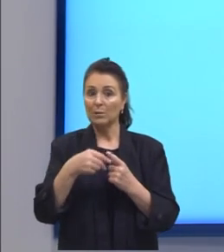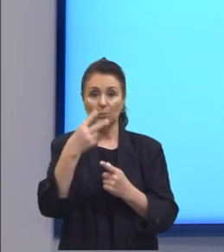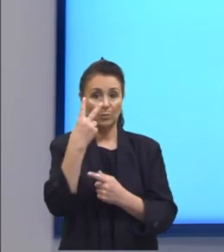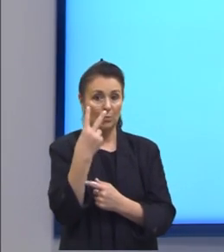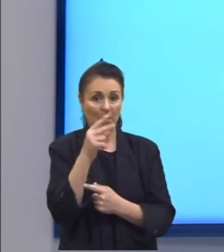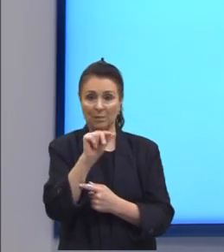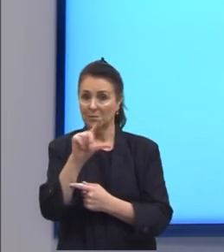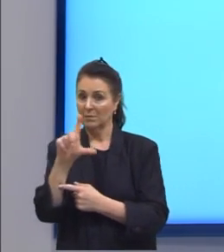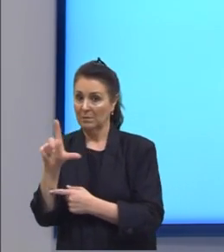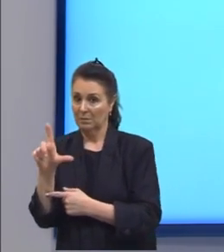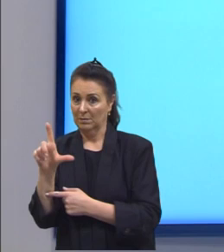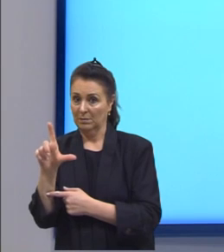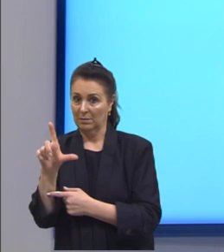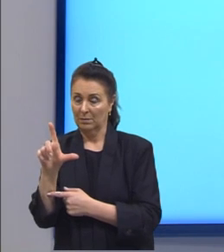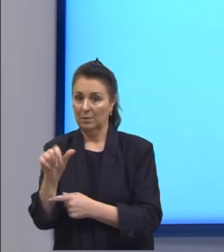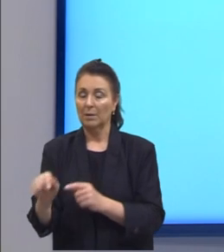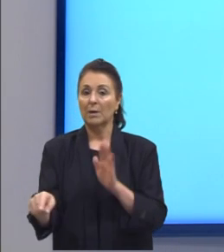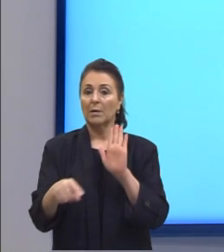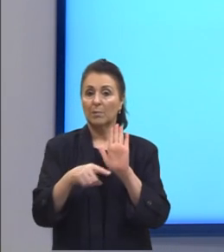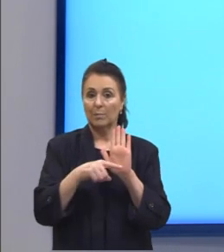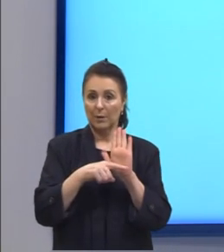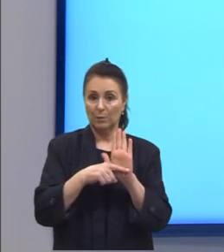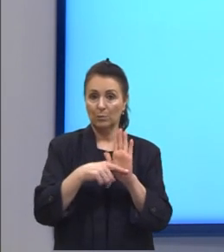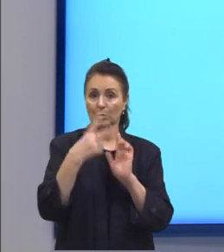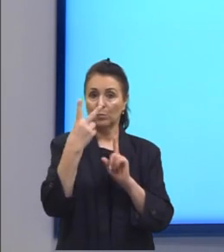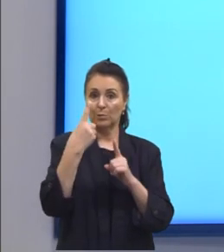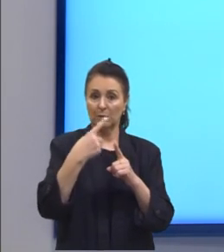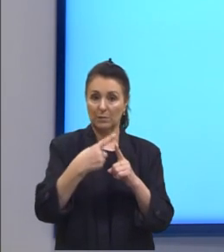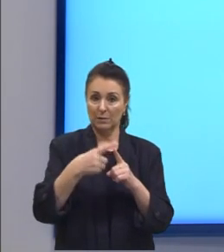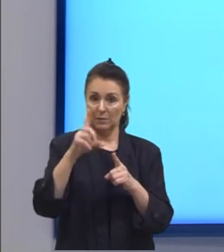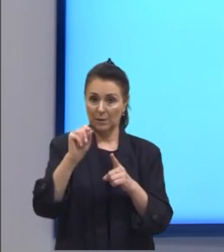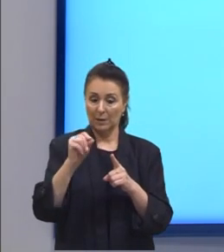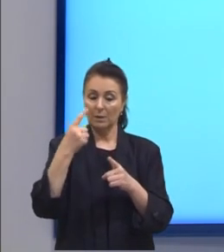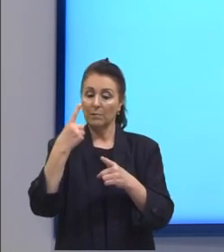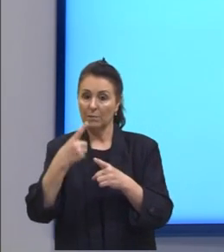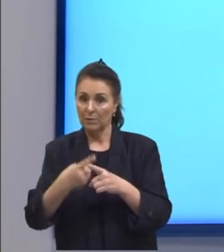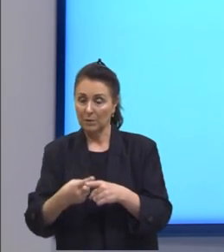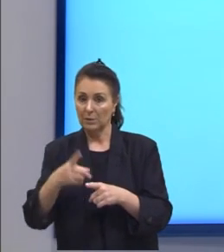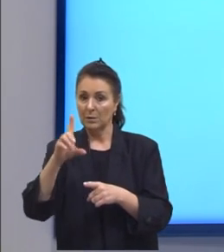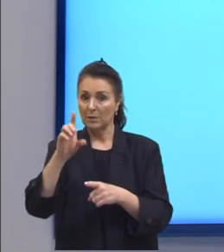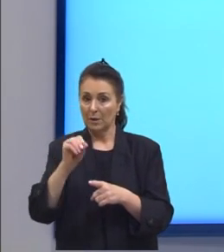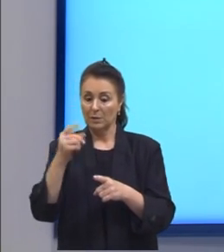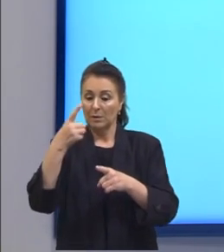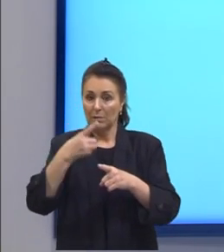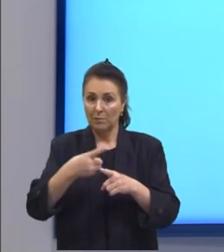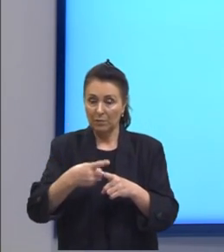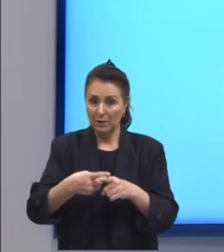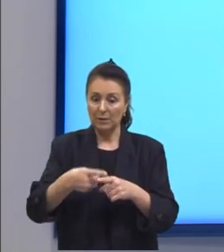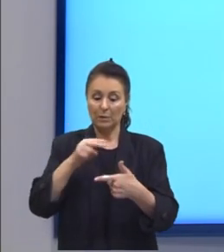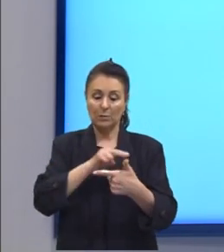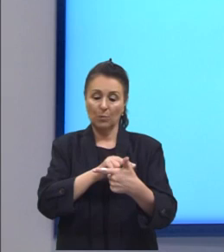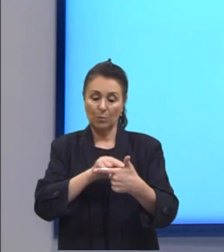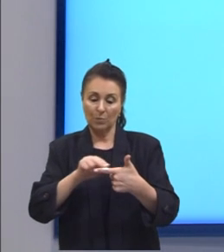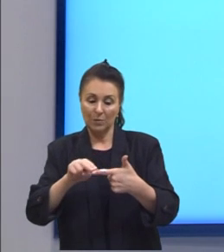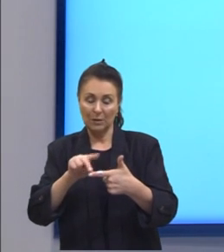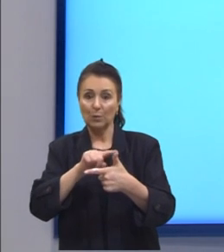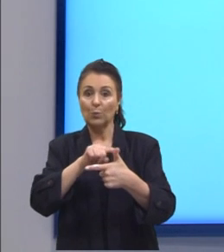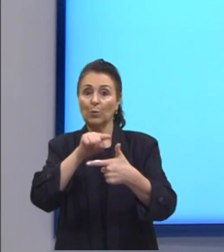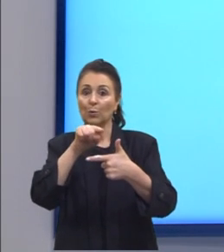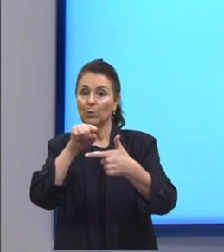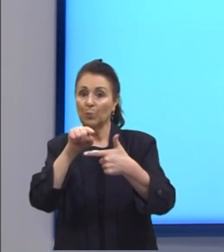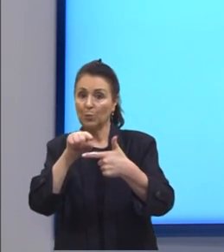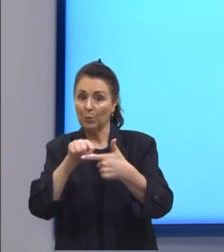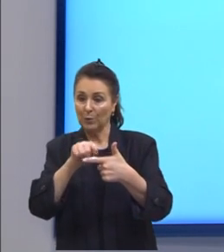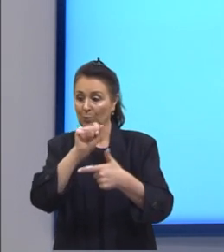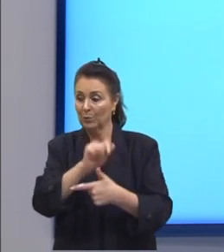menos duas vezes 10 vezes 10 vezes o cosseno do ângulo formado entre